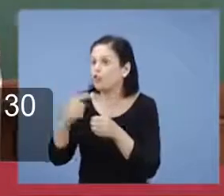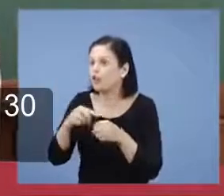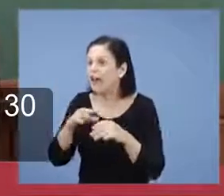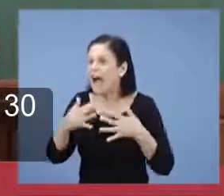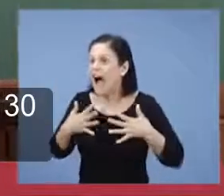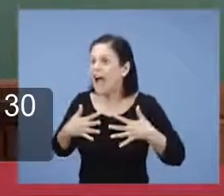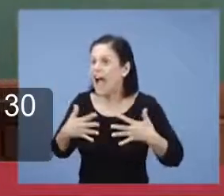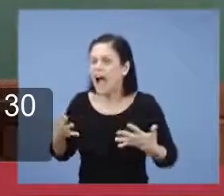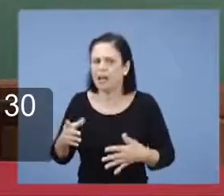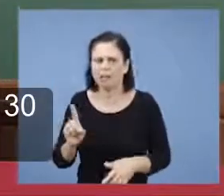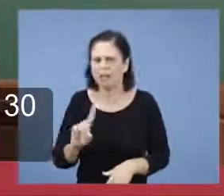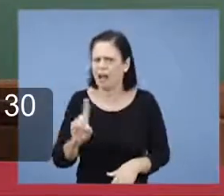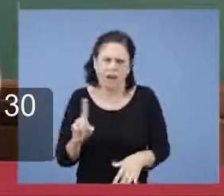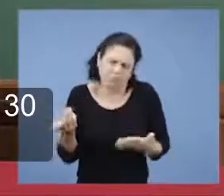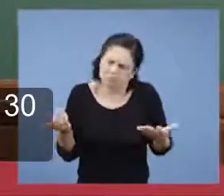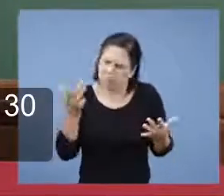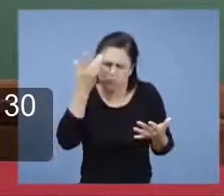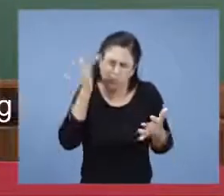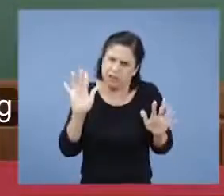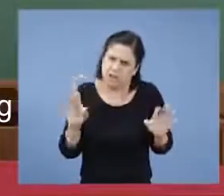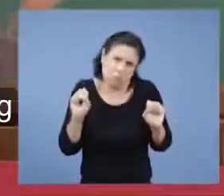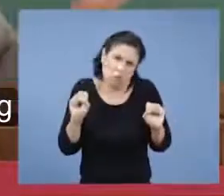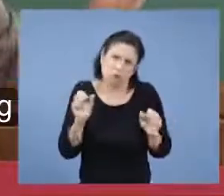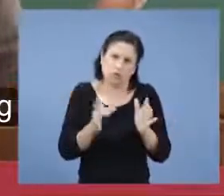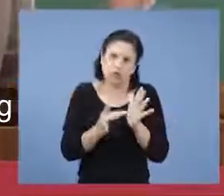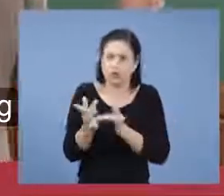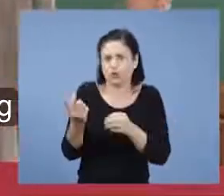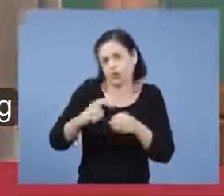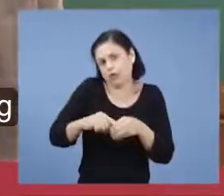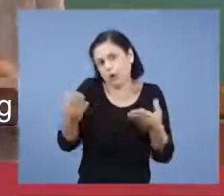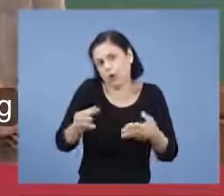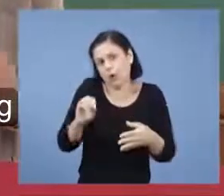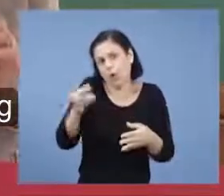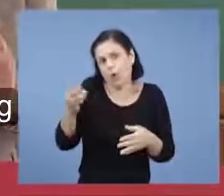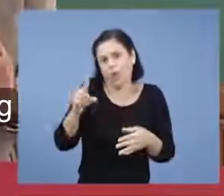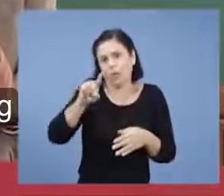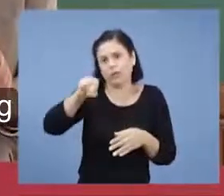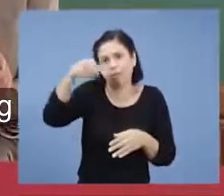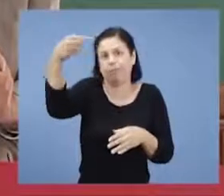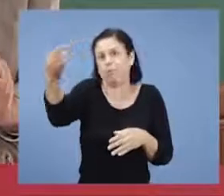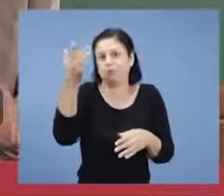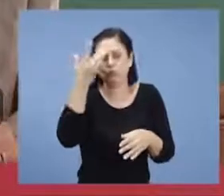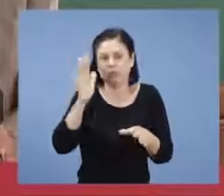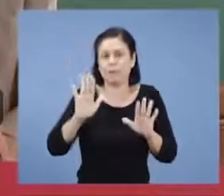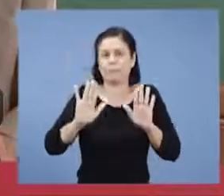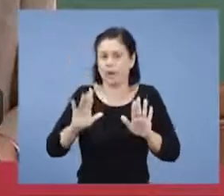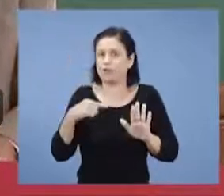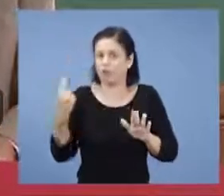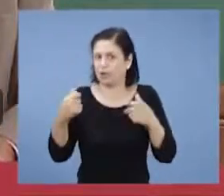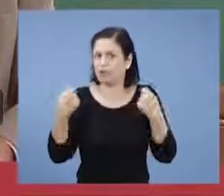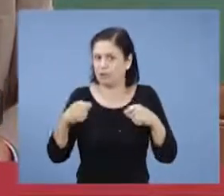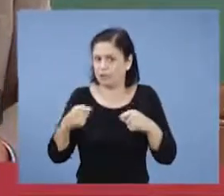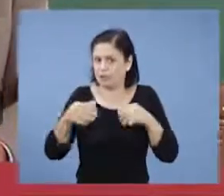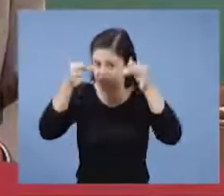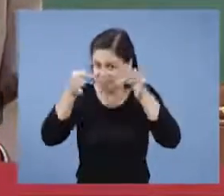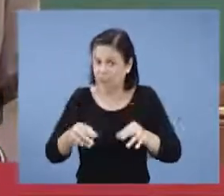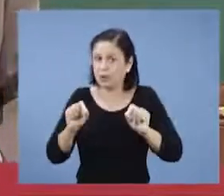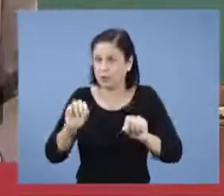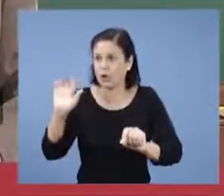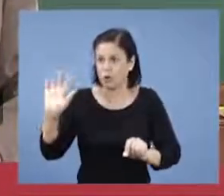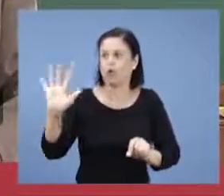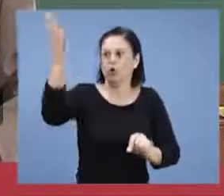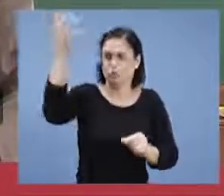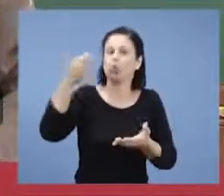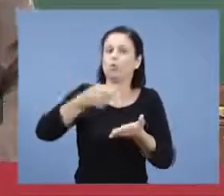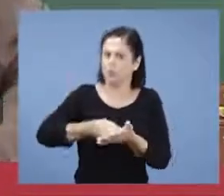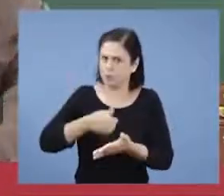não, ele pode vir daqui a dez anos, vinte, trinta. Nós estamos na nossa economia. Agora uma coisa é certa. Os sinais